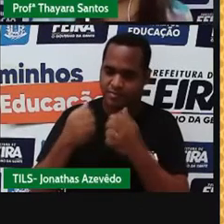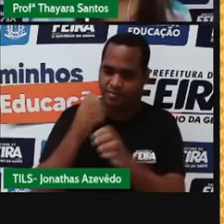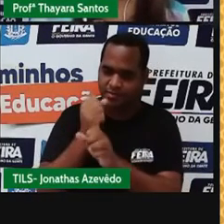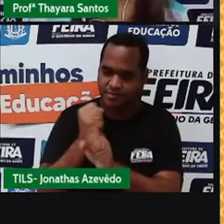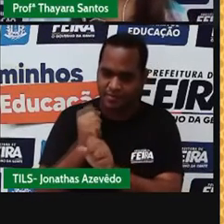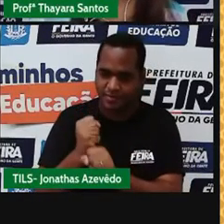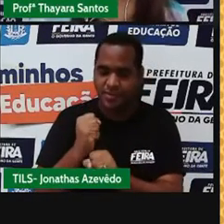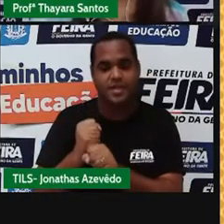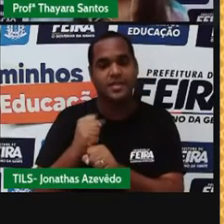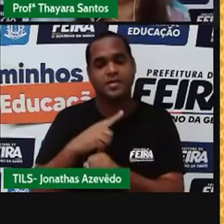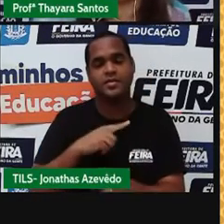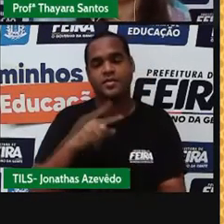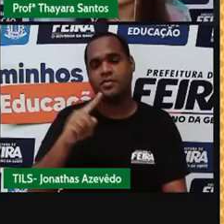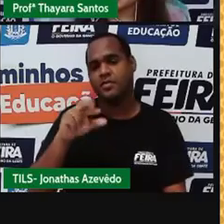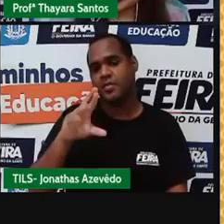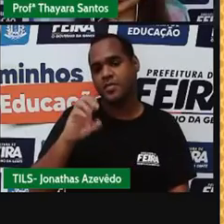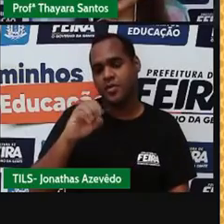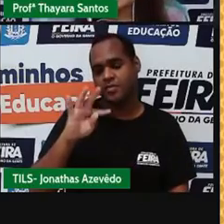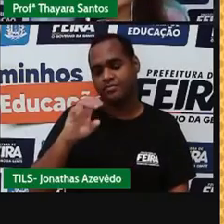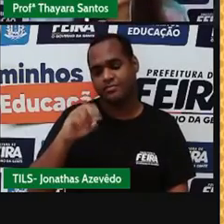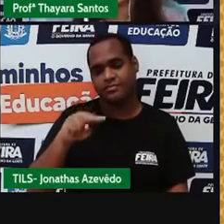que aquele elemento tem no seu núcleo.